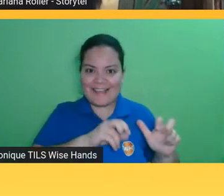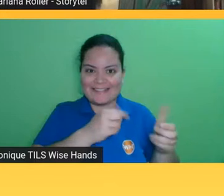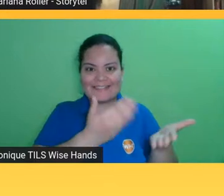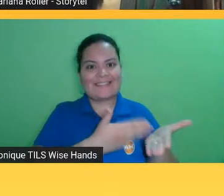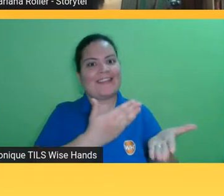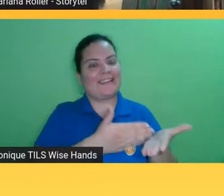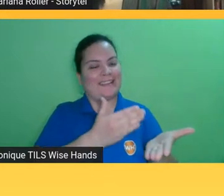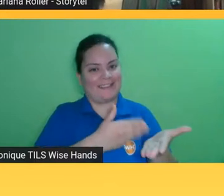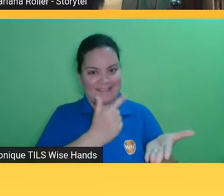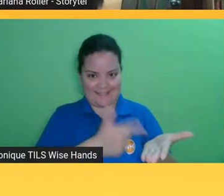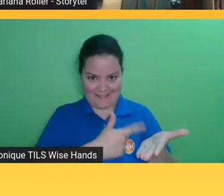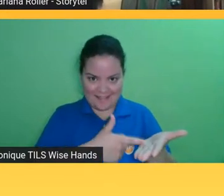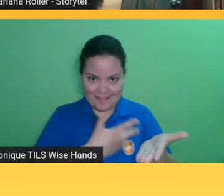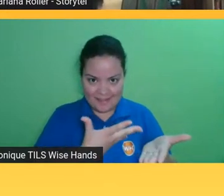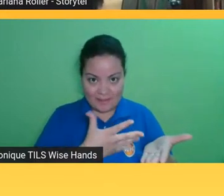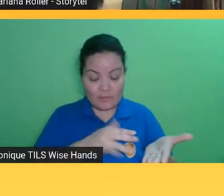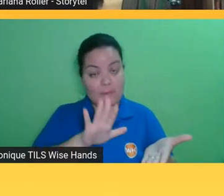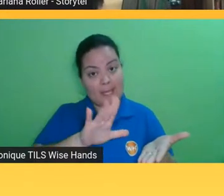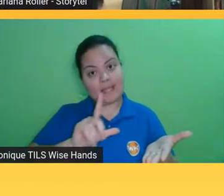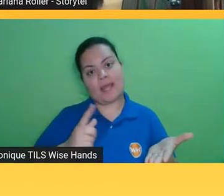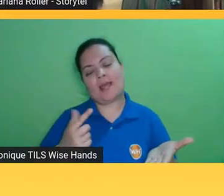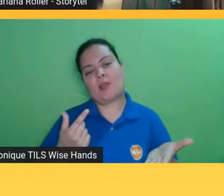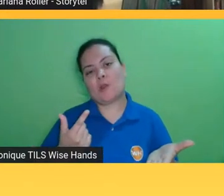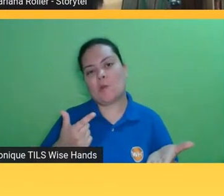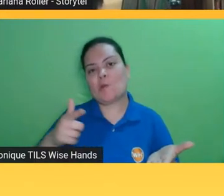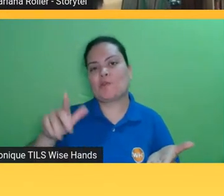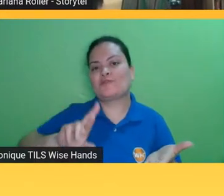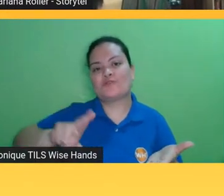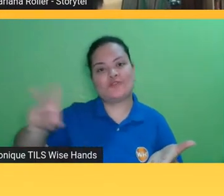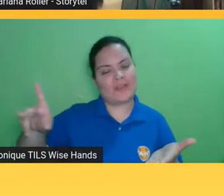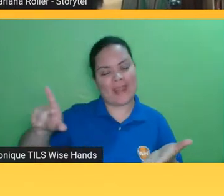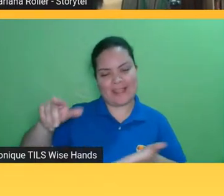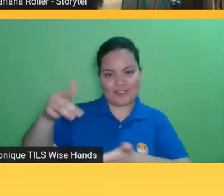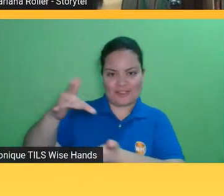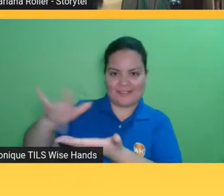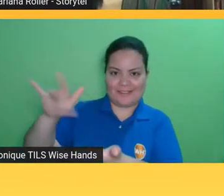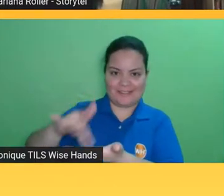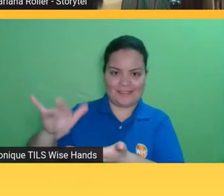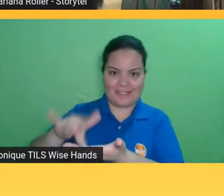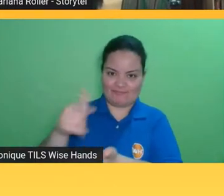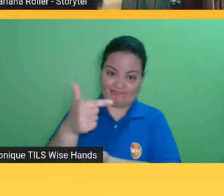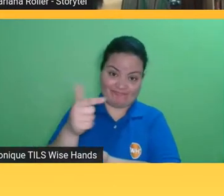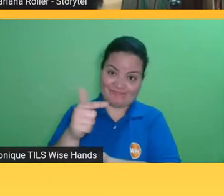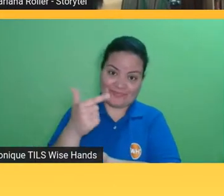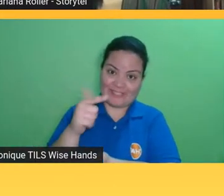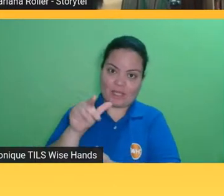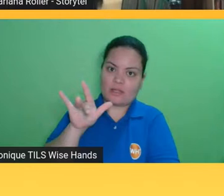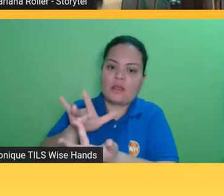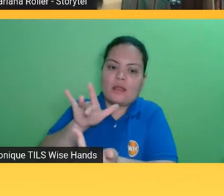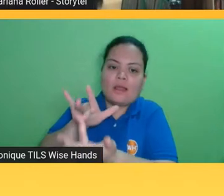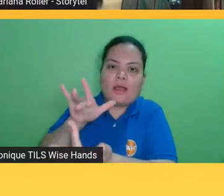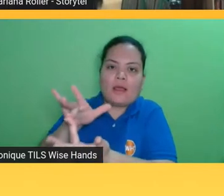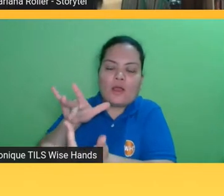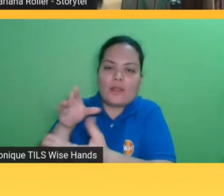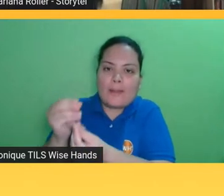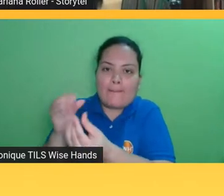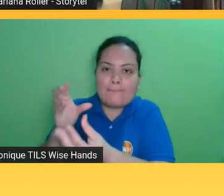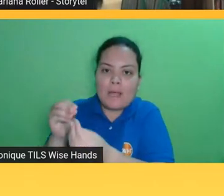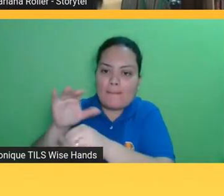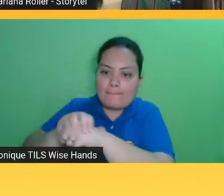num processo onde o digital não entrega porque o digital vão ser sempre bytes né que tão ali aglomerados de forma